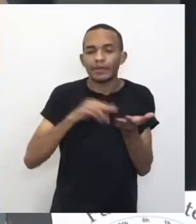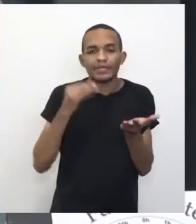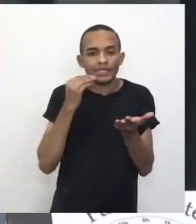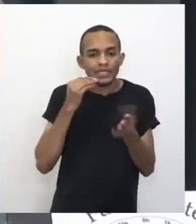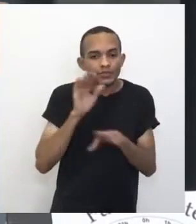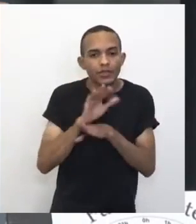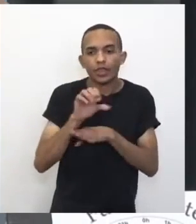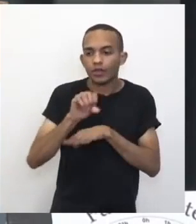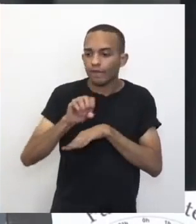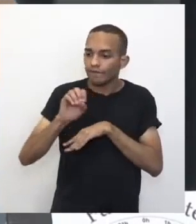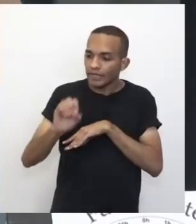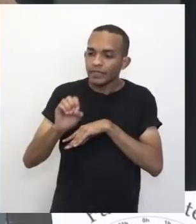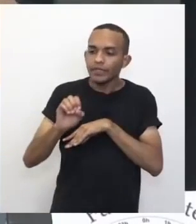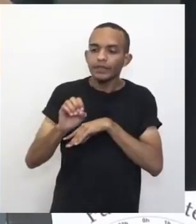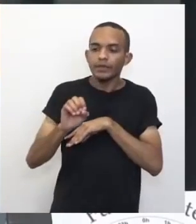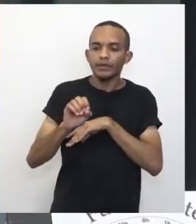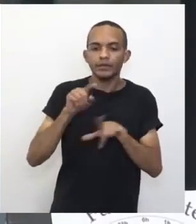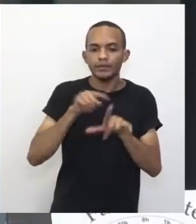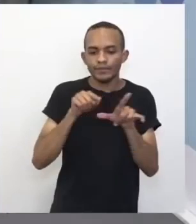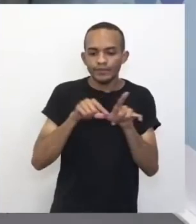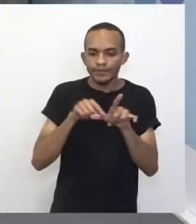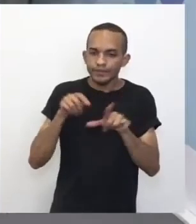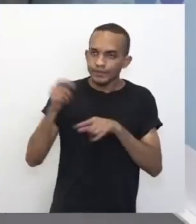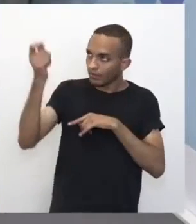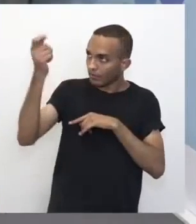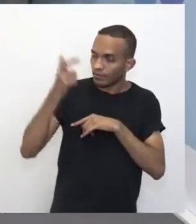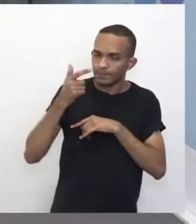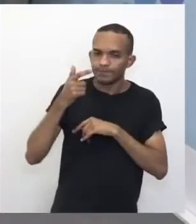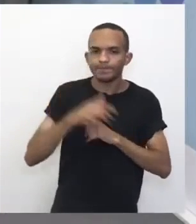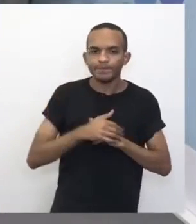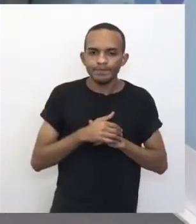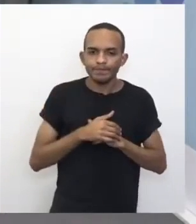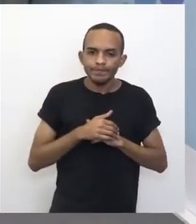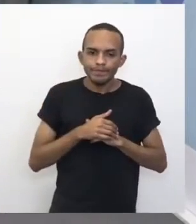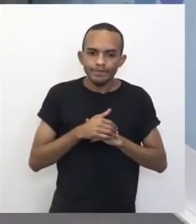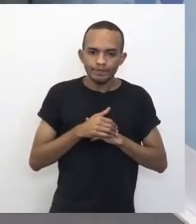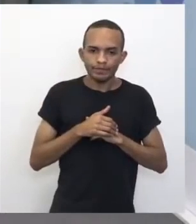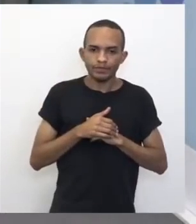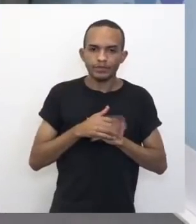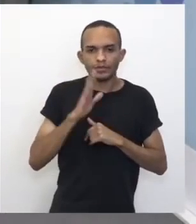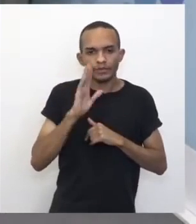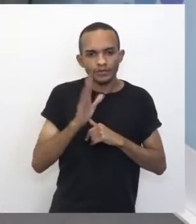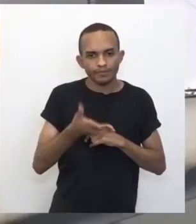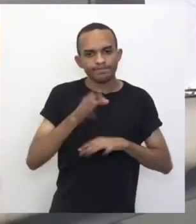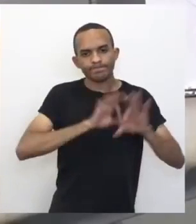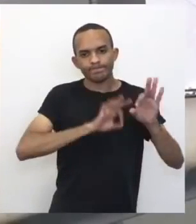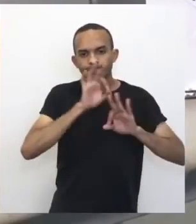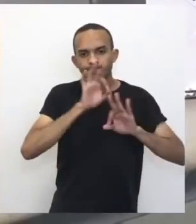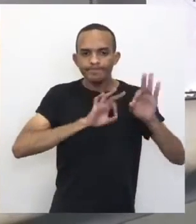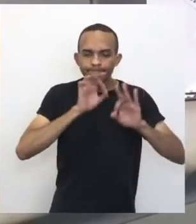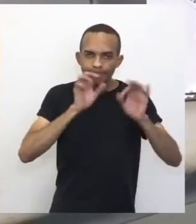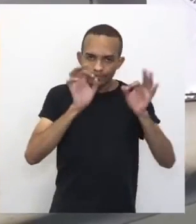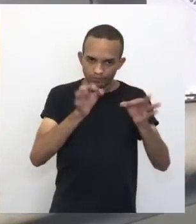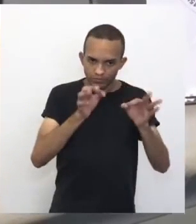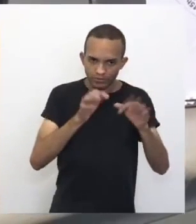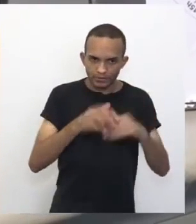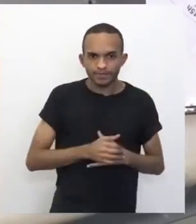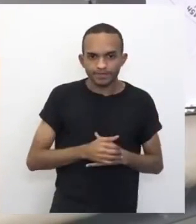com o sol. Legal, hein? Beleza? Então, eu tenho aqui, já construí. Beleza?